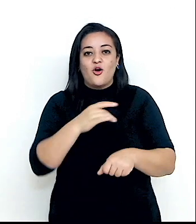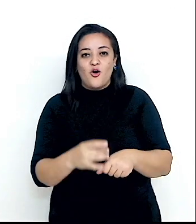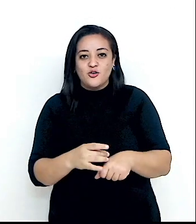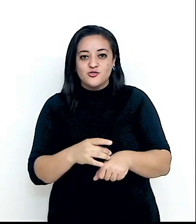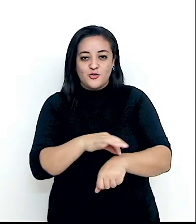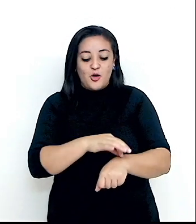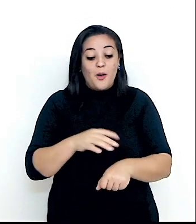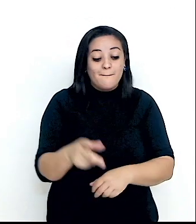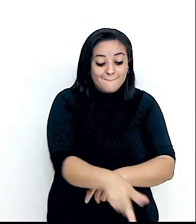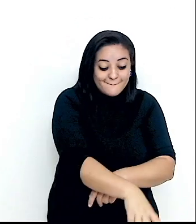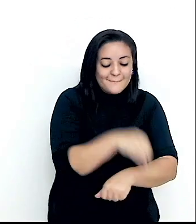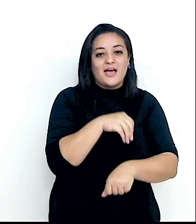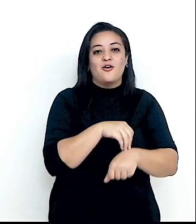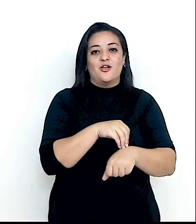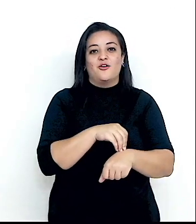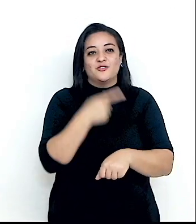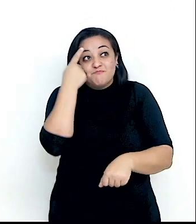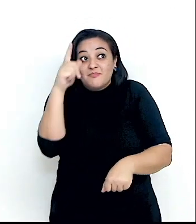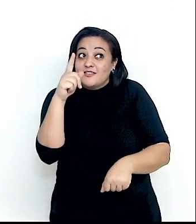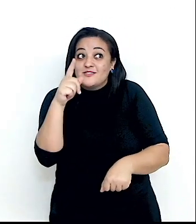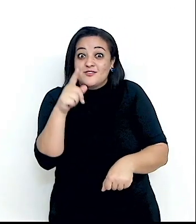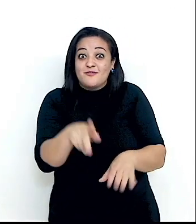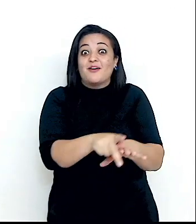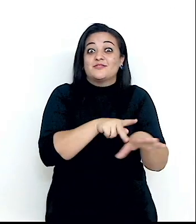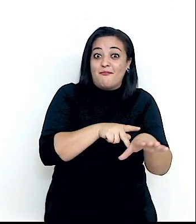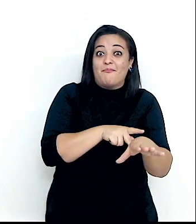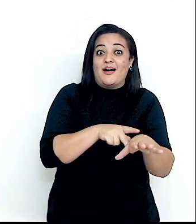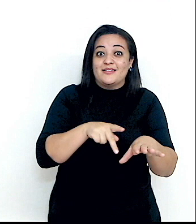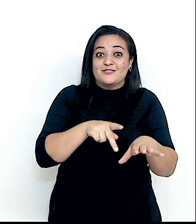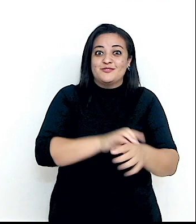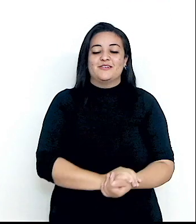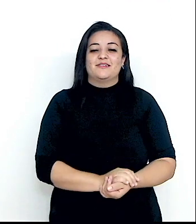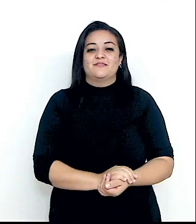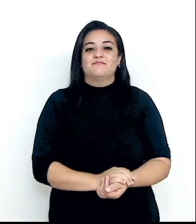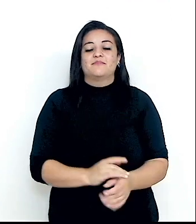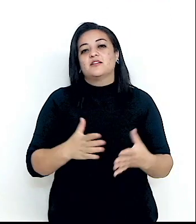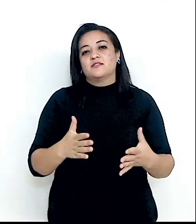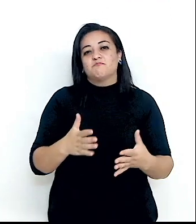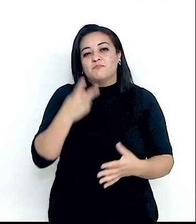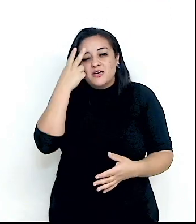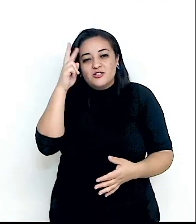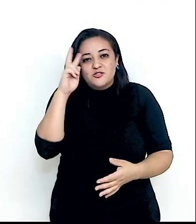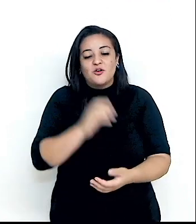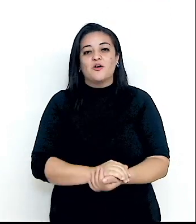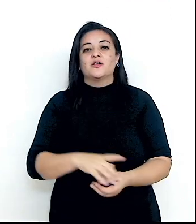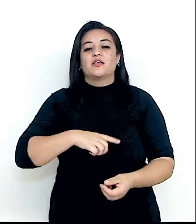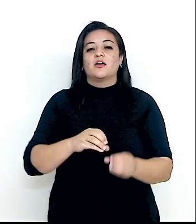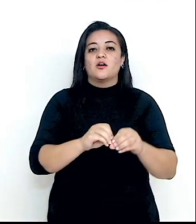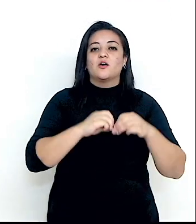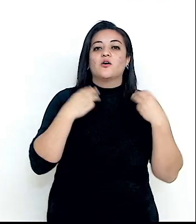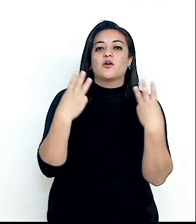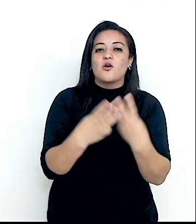o relógio e teve a ideia de pegar o sapato que estava apertado. Esse folclore torna a ONU